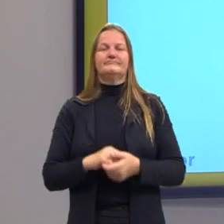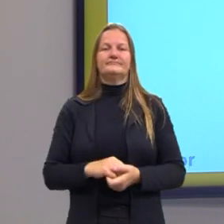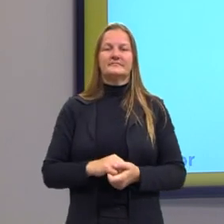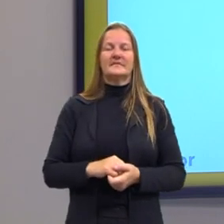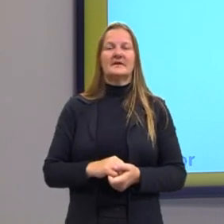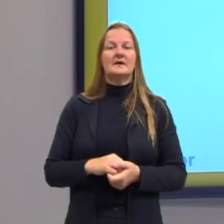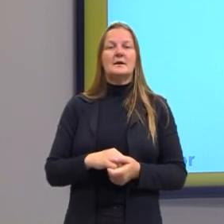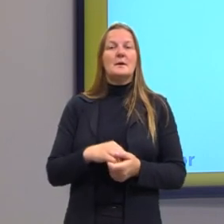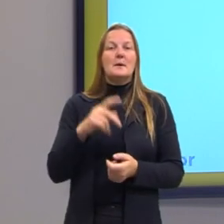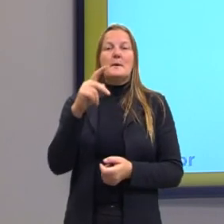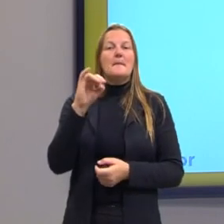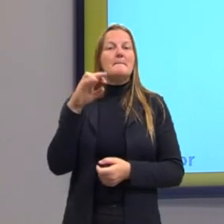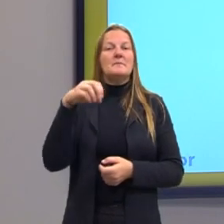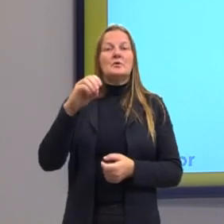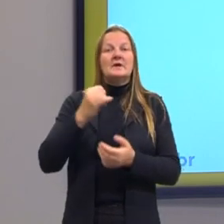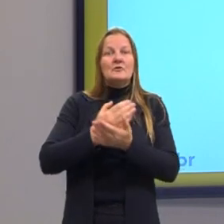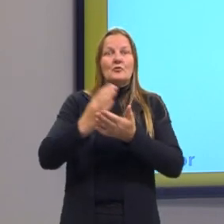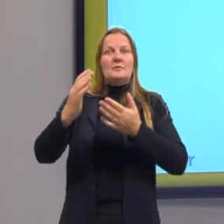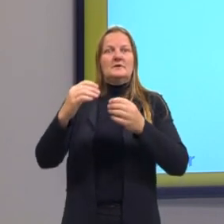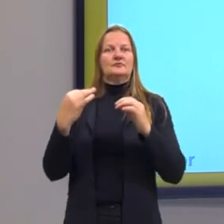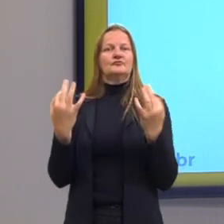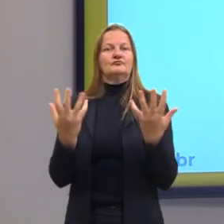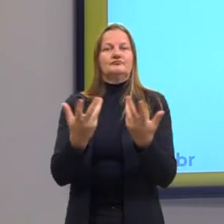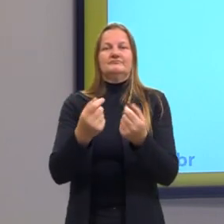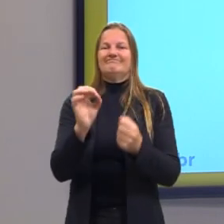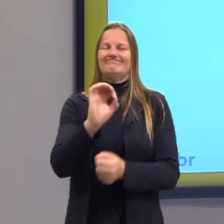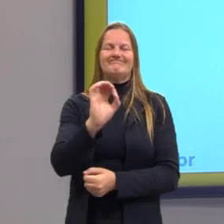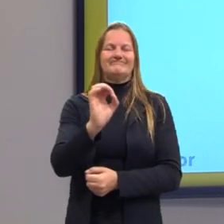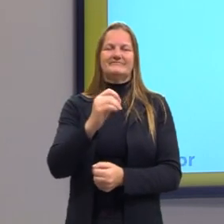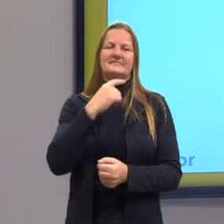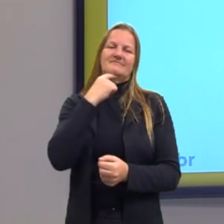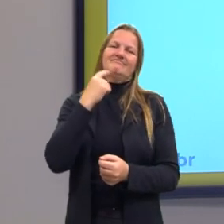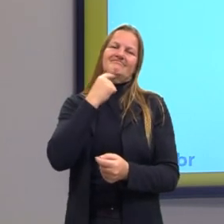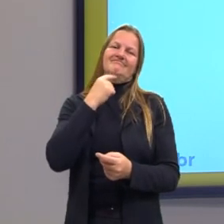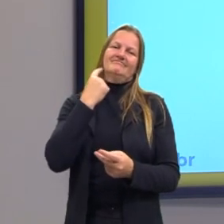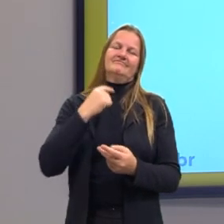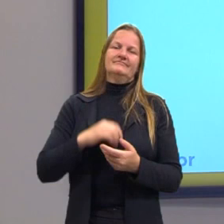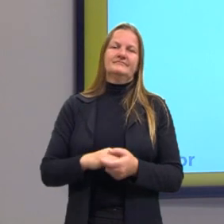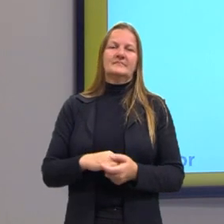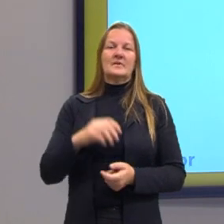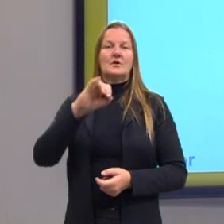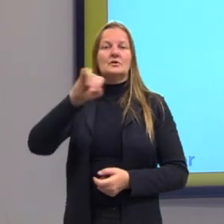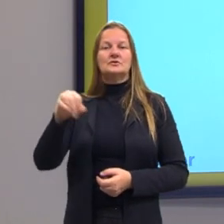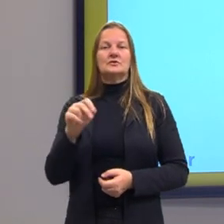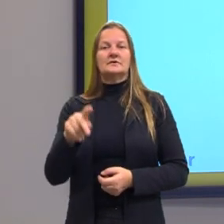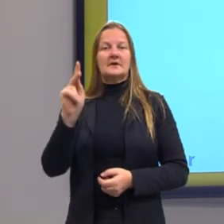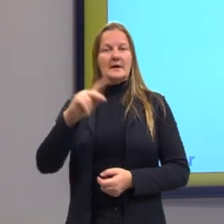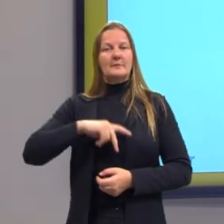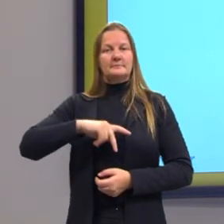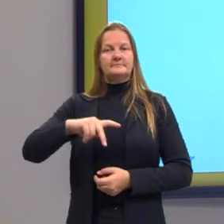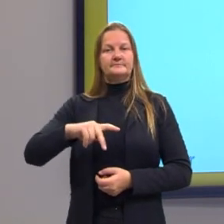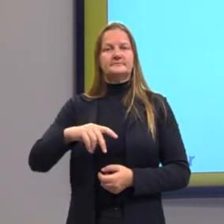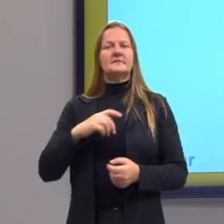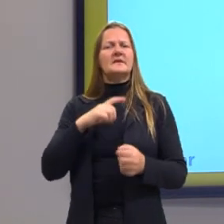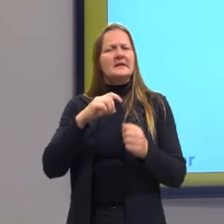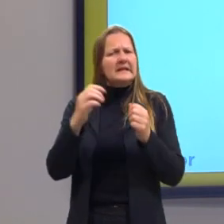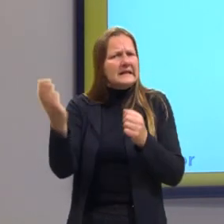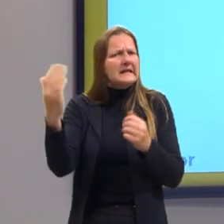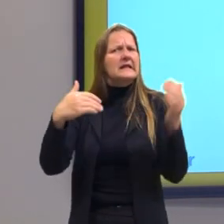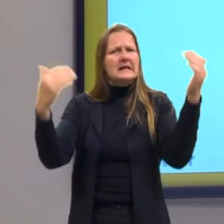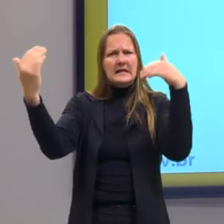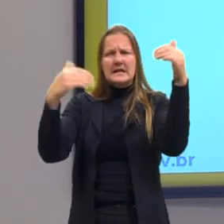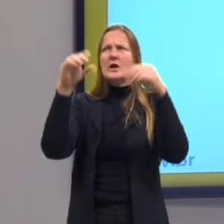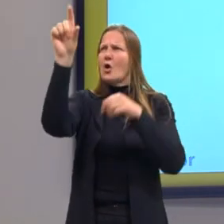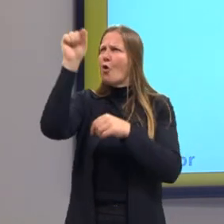somos pioneiros nesse processo de modernização. O Juscelino Kubitschek traz muitas indústrias, traz